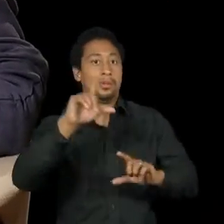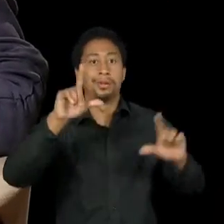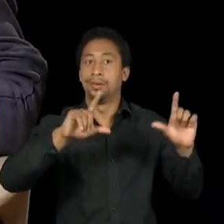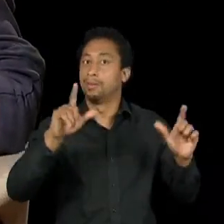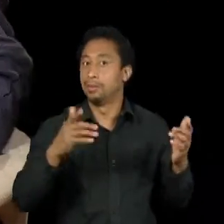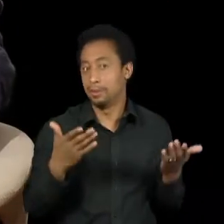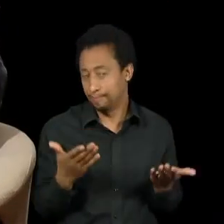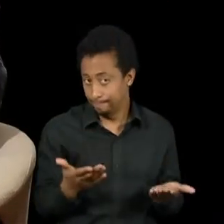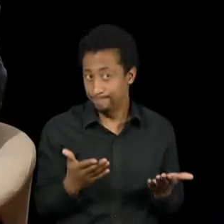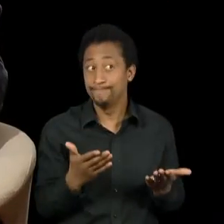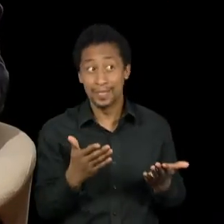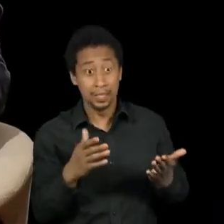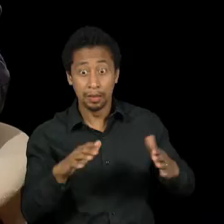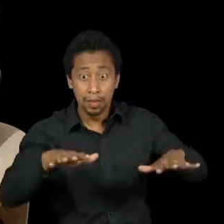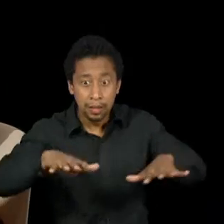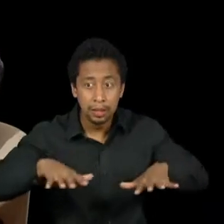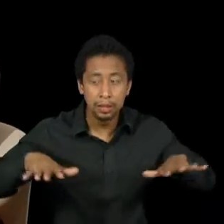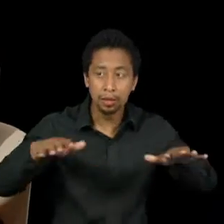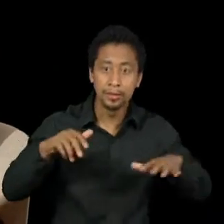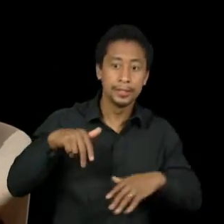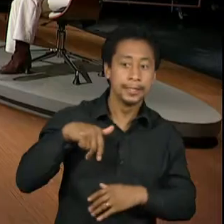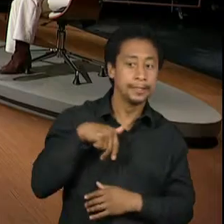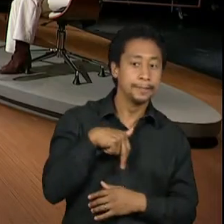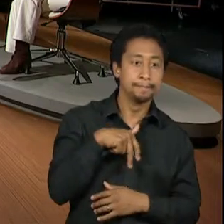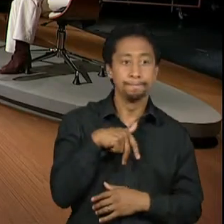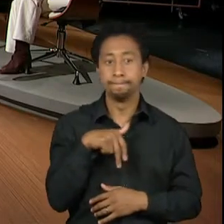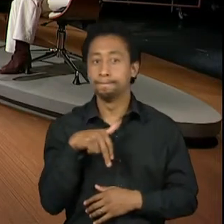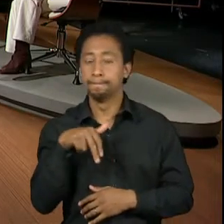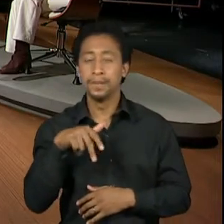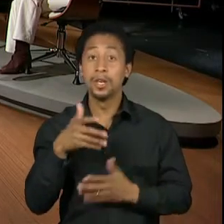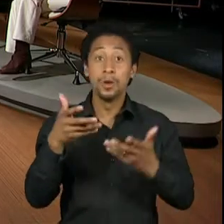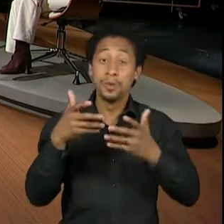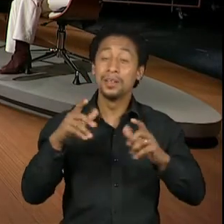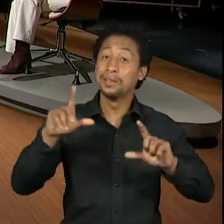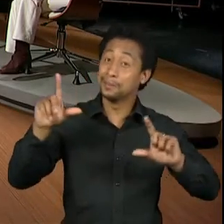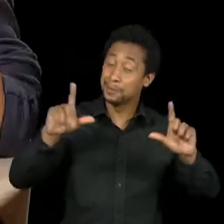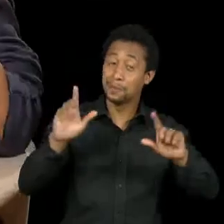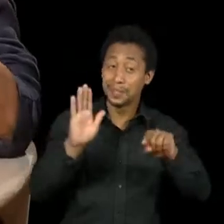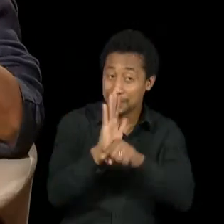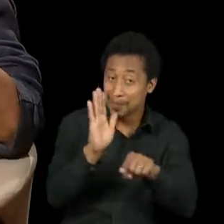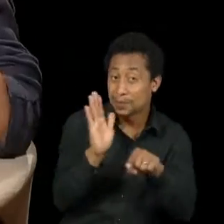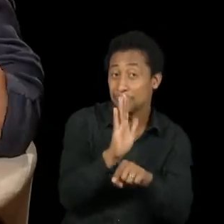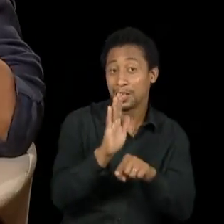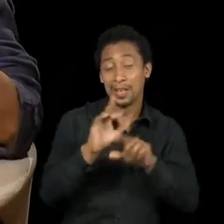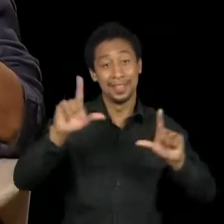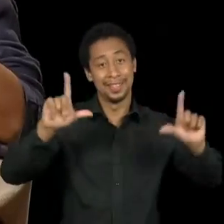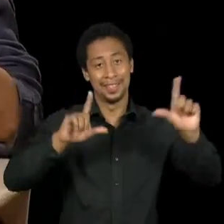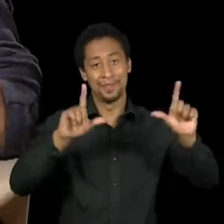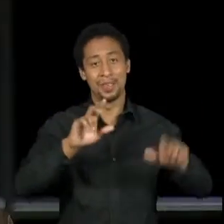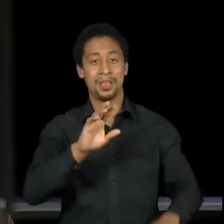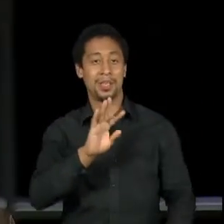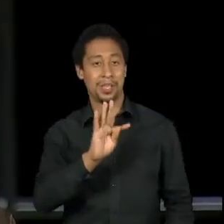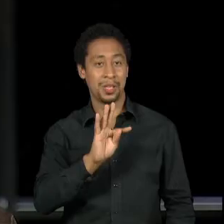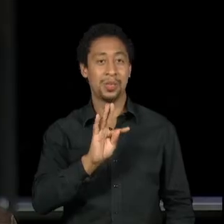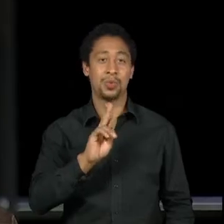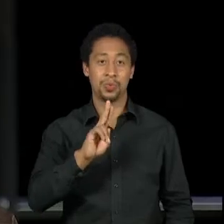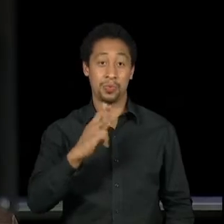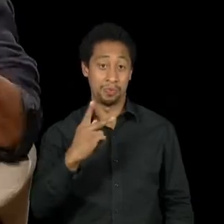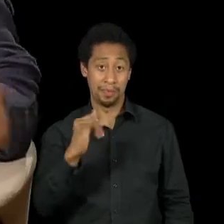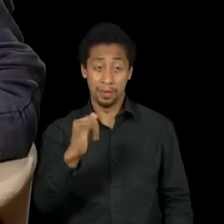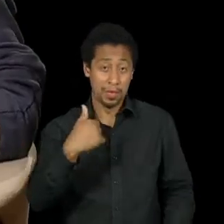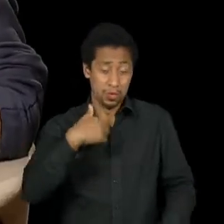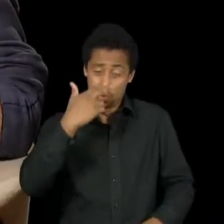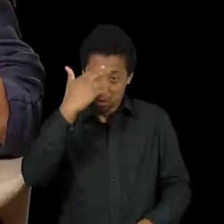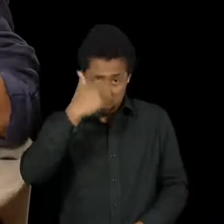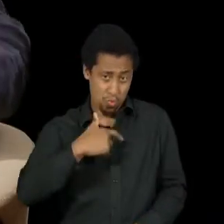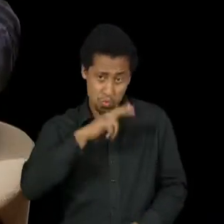E eu com a maior vontade na TV Tupi, tentando ajudar ela na cozinha, só que eu não cozinho. Nunca cozinhei naquela época, menos ainda.